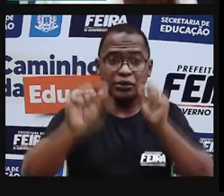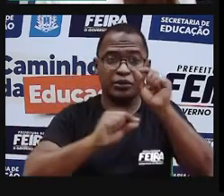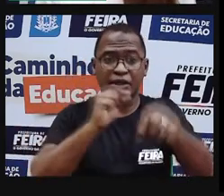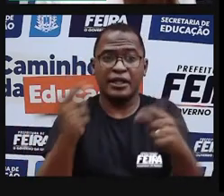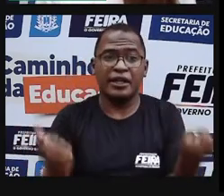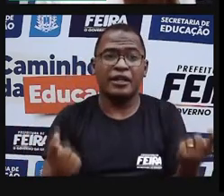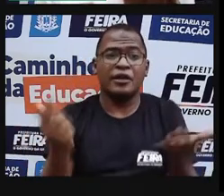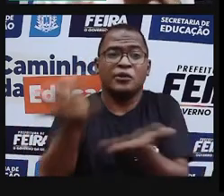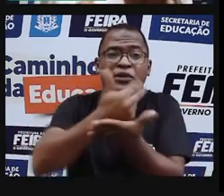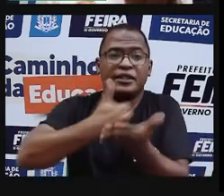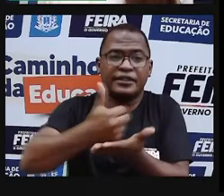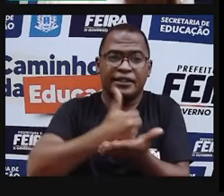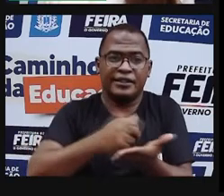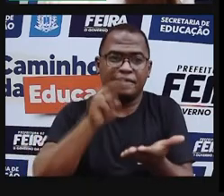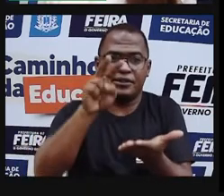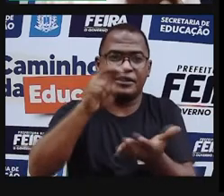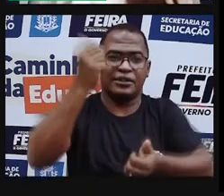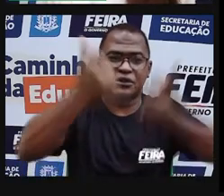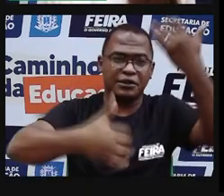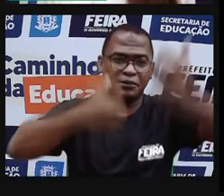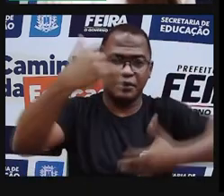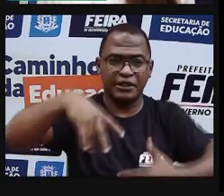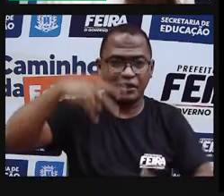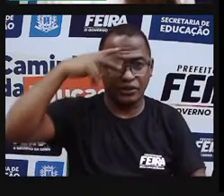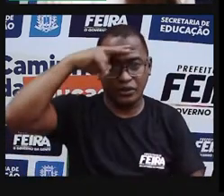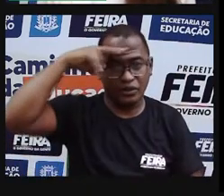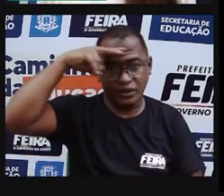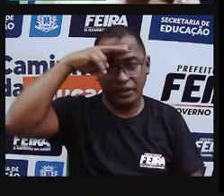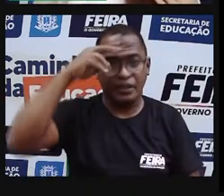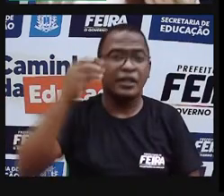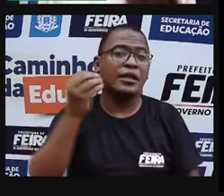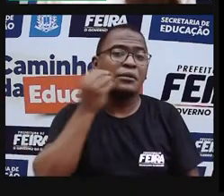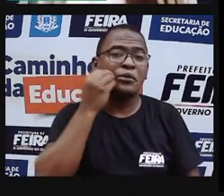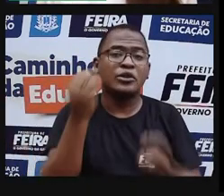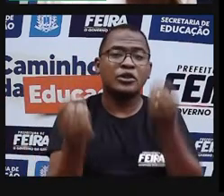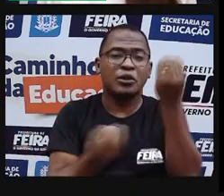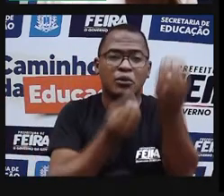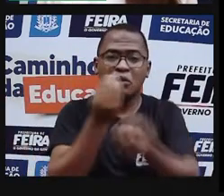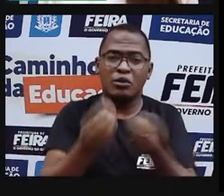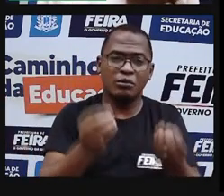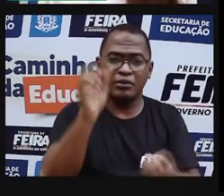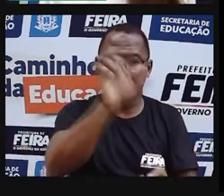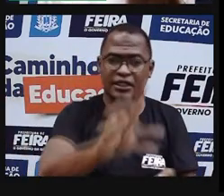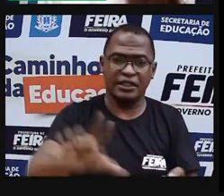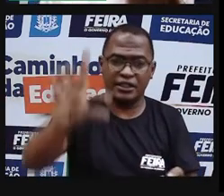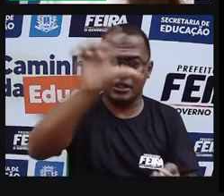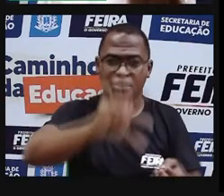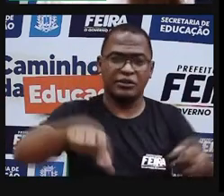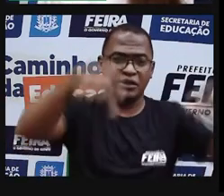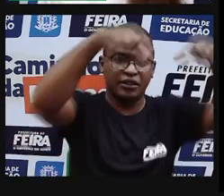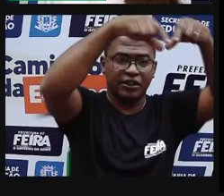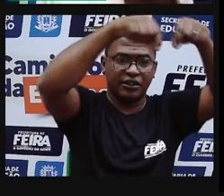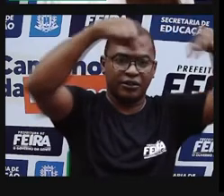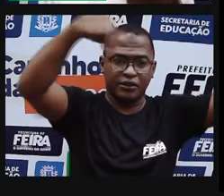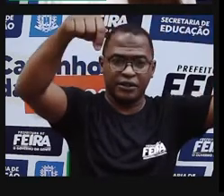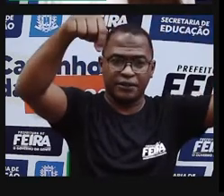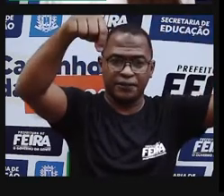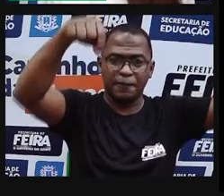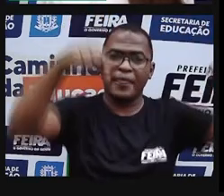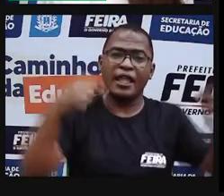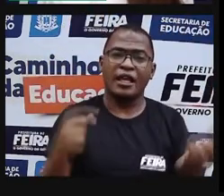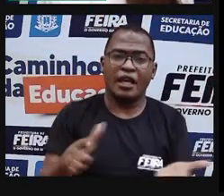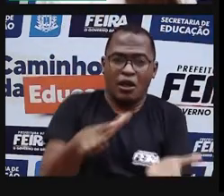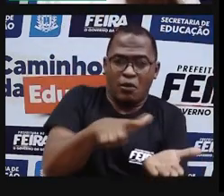Ela traduz o que o texto, o que a literatura de cordel quer transmitir através das palavras.